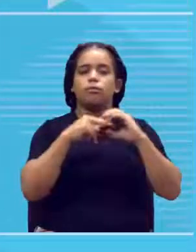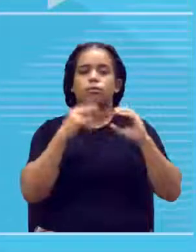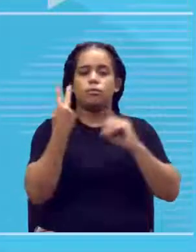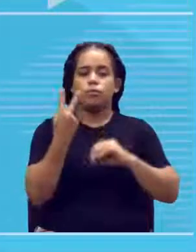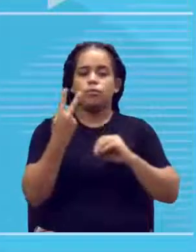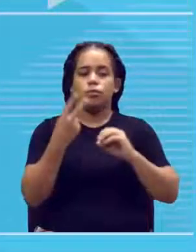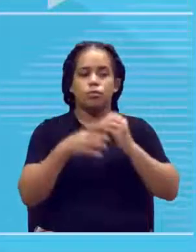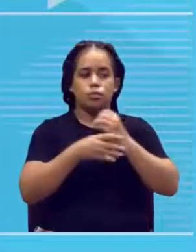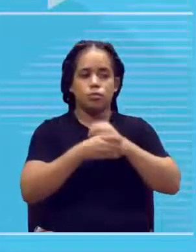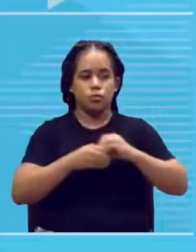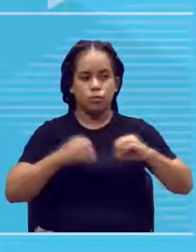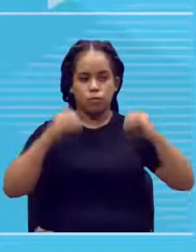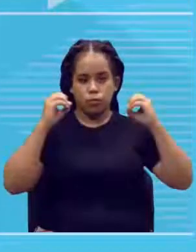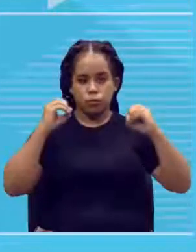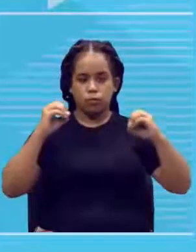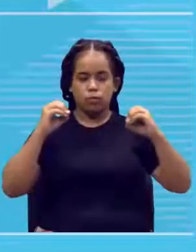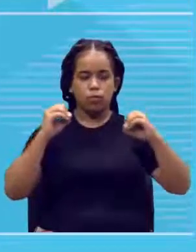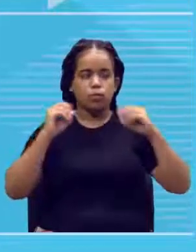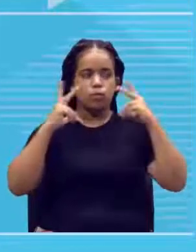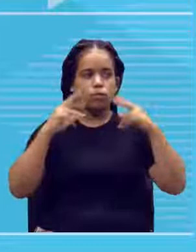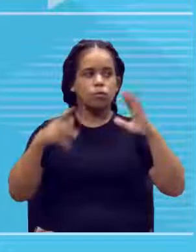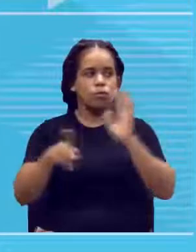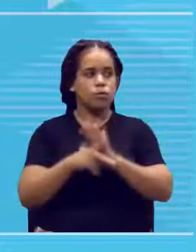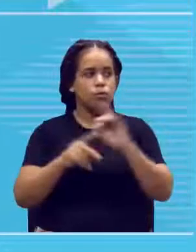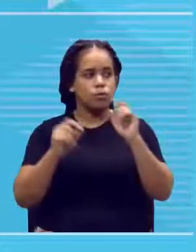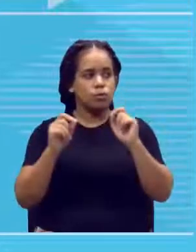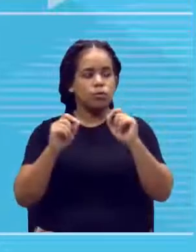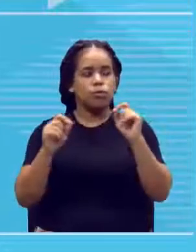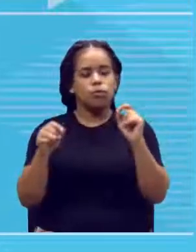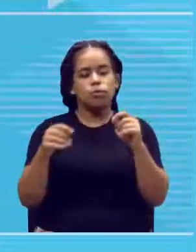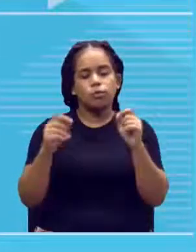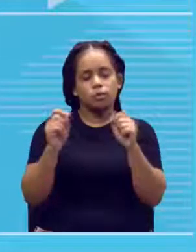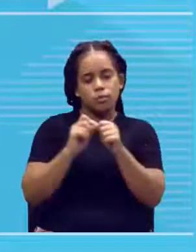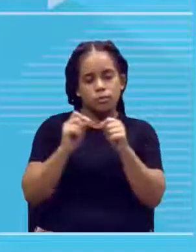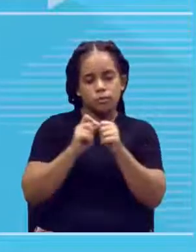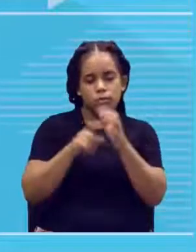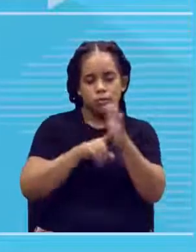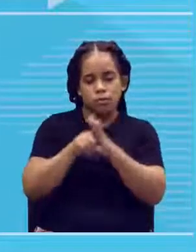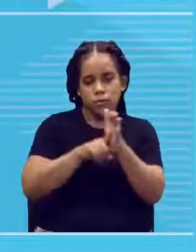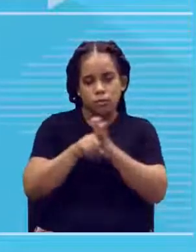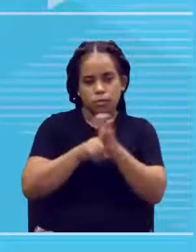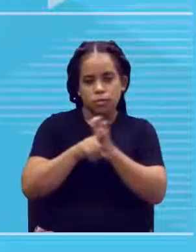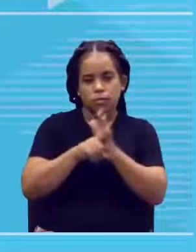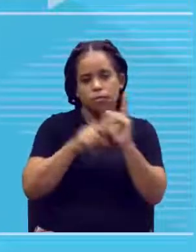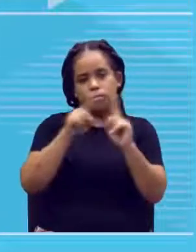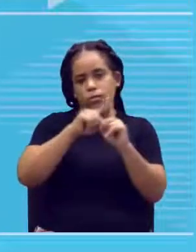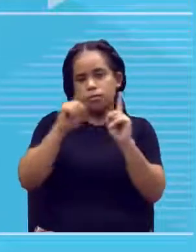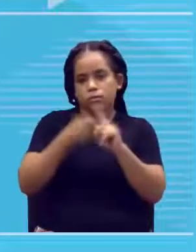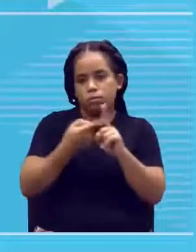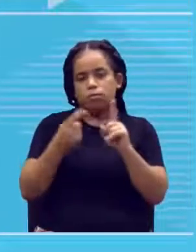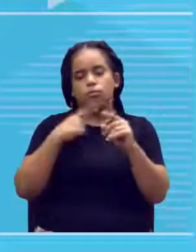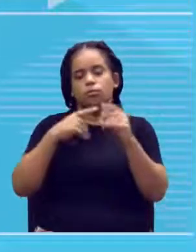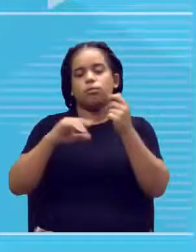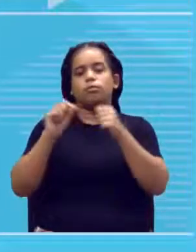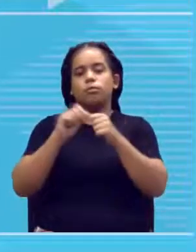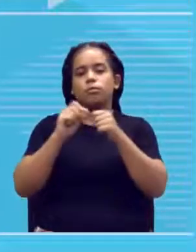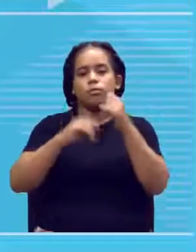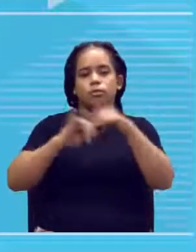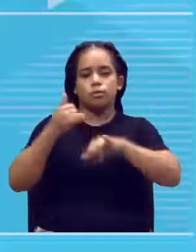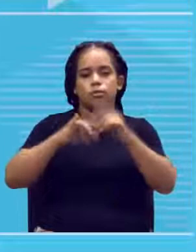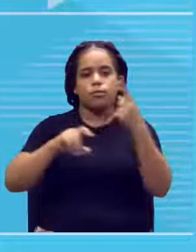Como, por exemplo, em reproduções assistidas, tá? Aquelas que são feitas pelo